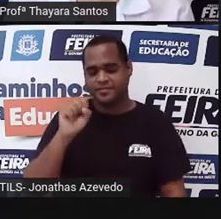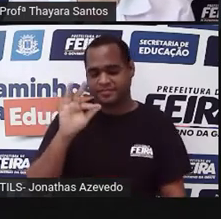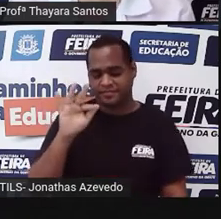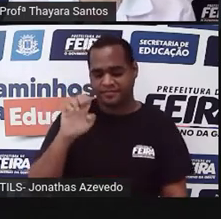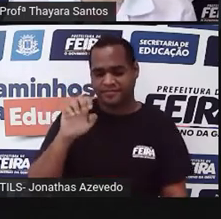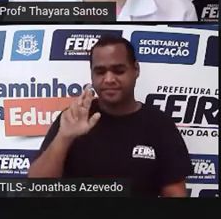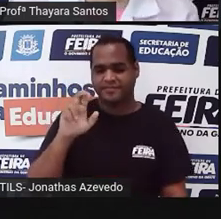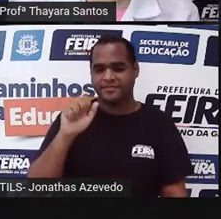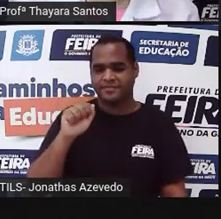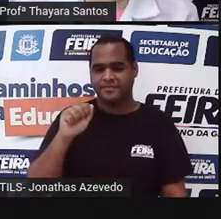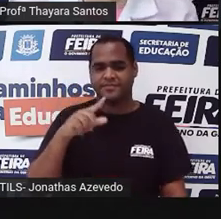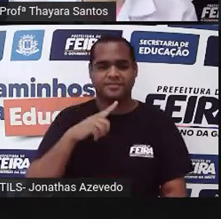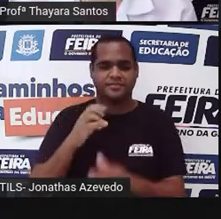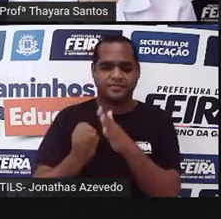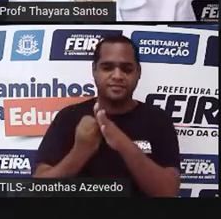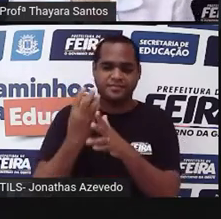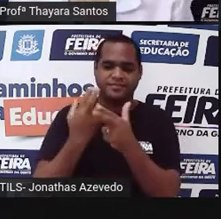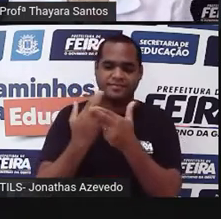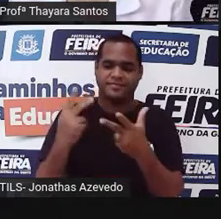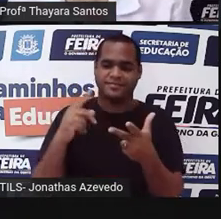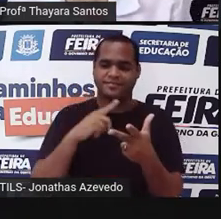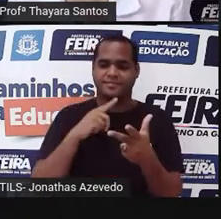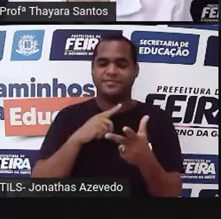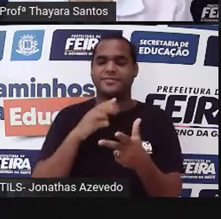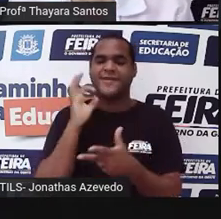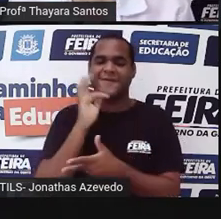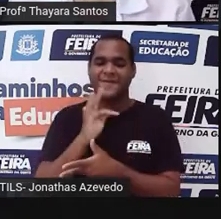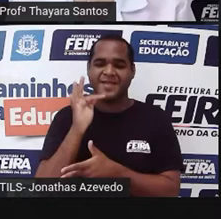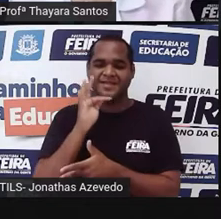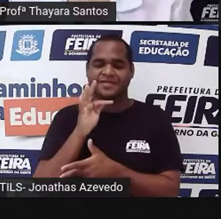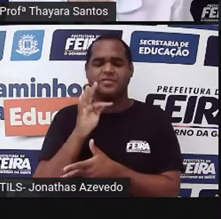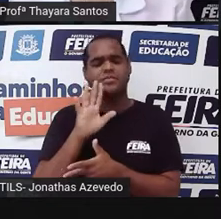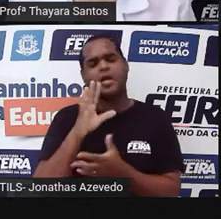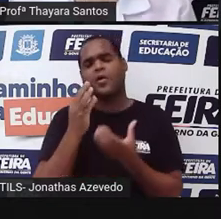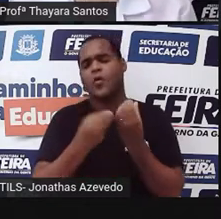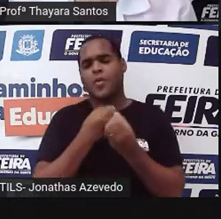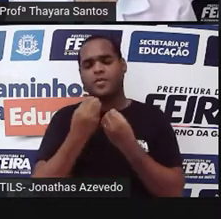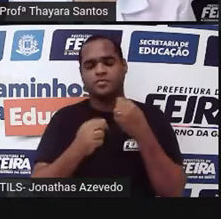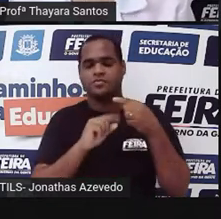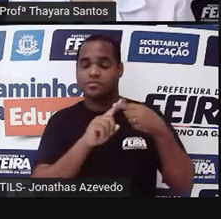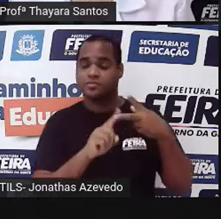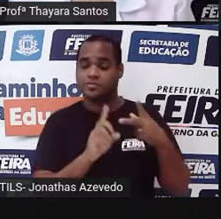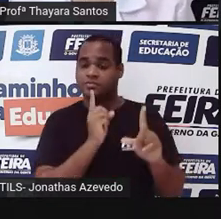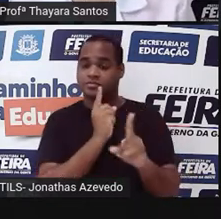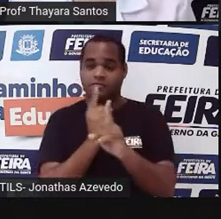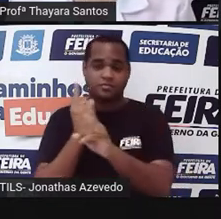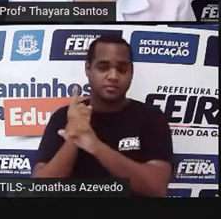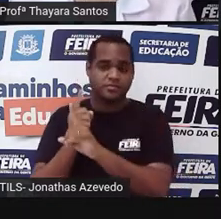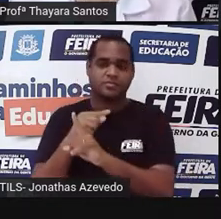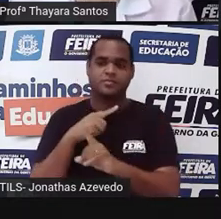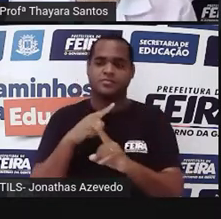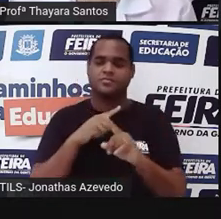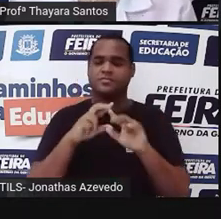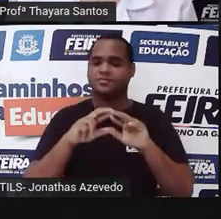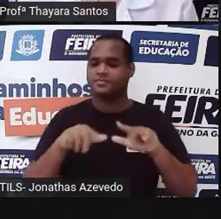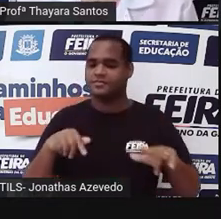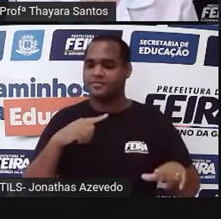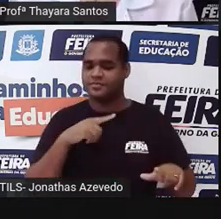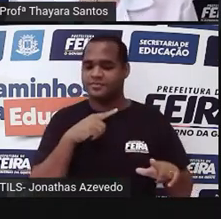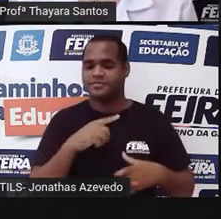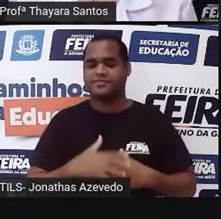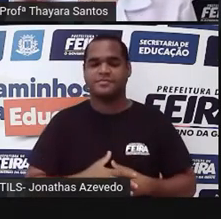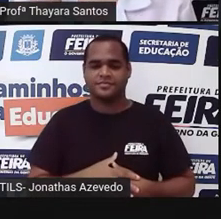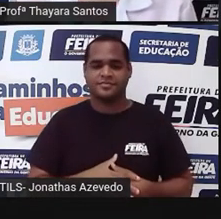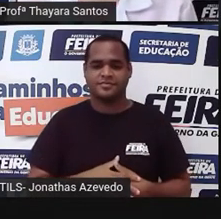célula reprodutiva feminina. E como é que esses dois se encontram para gerar novas plantas? A gente vai ver daqui a